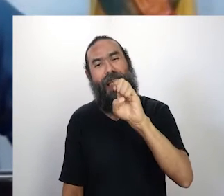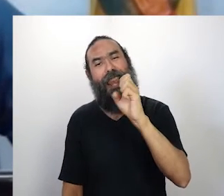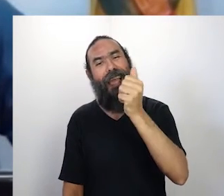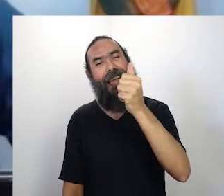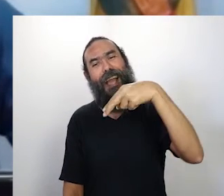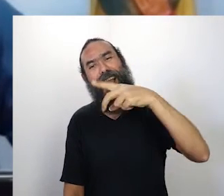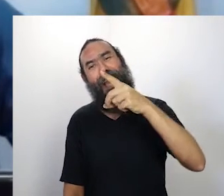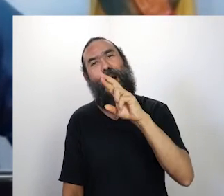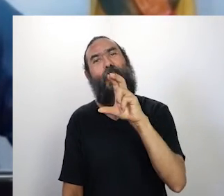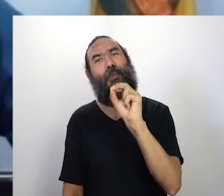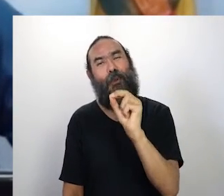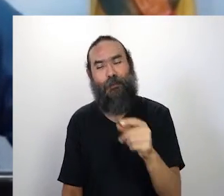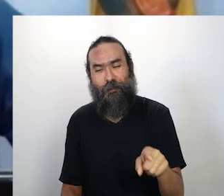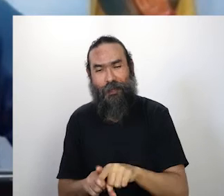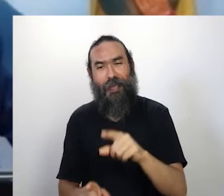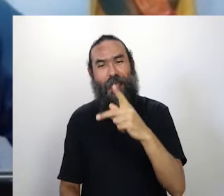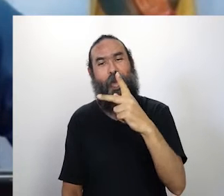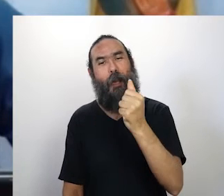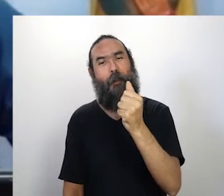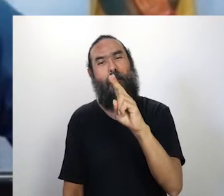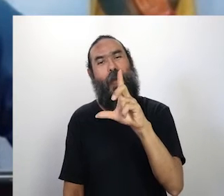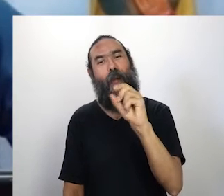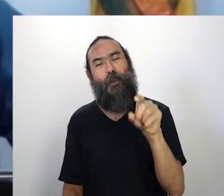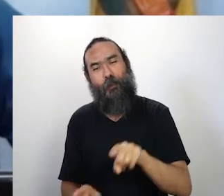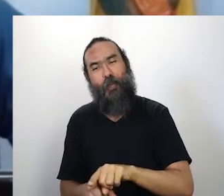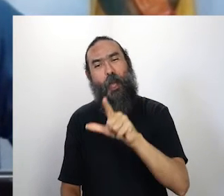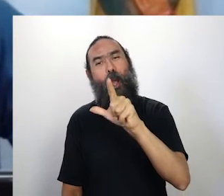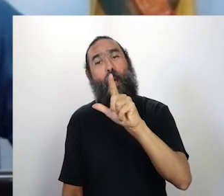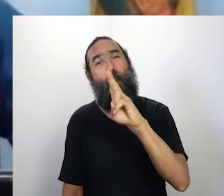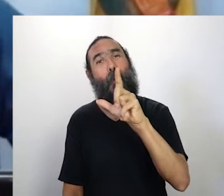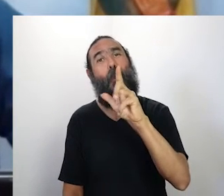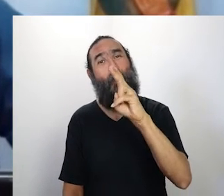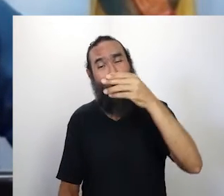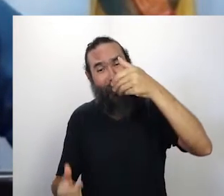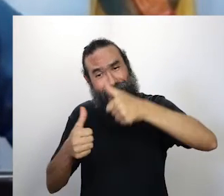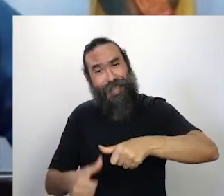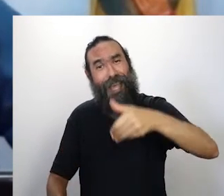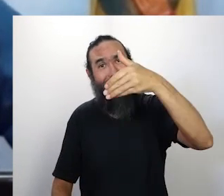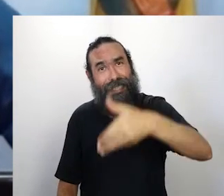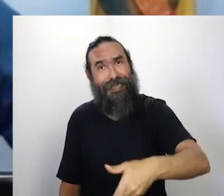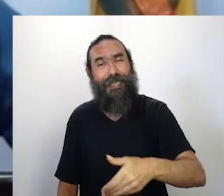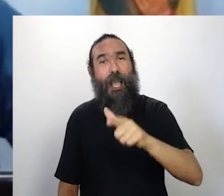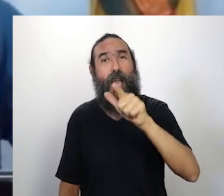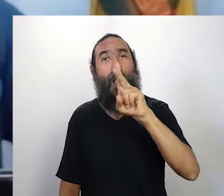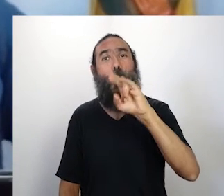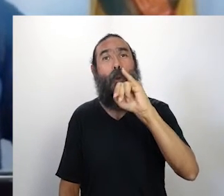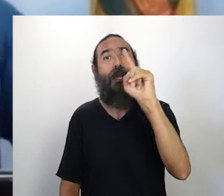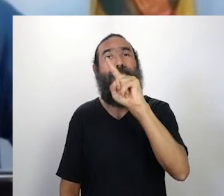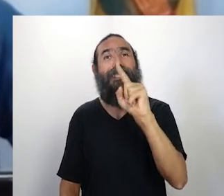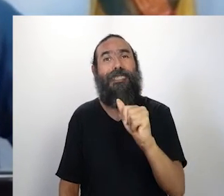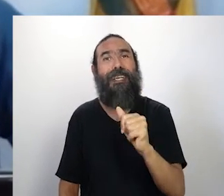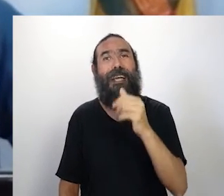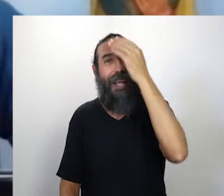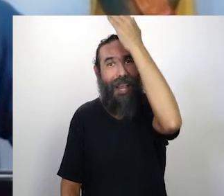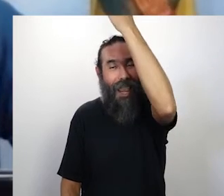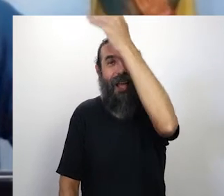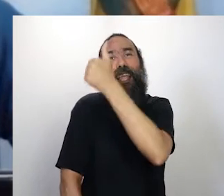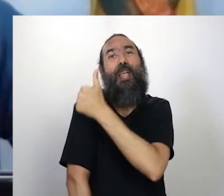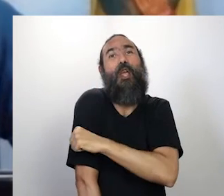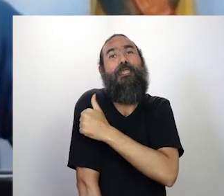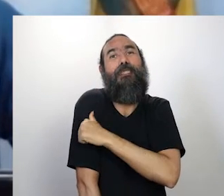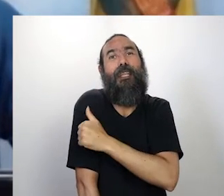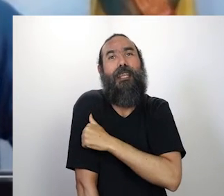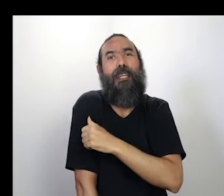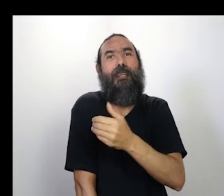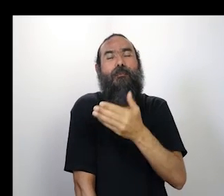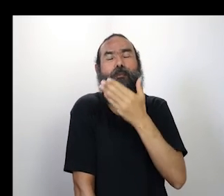Leandro Nino Alves, Paulo Lira, Lulu Paranhos também está com a gente aqui. Deve ser Luísa daquela jararaca lá do Rio de Janeiro. Um cheiro para